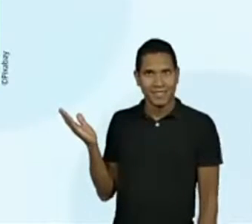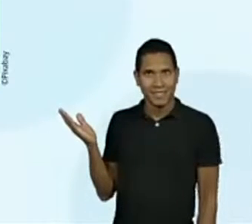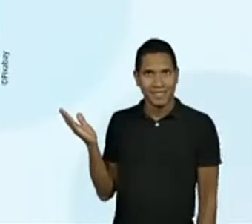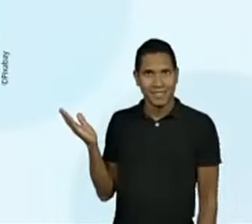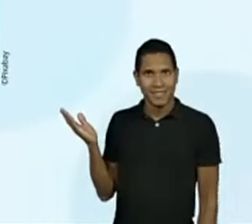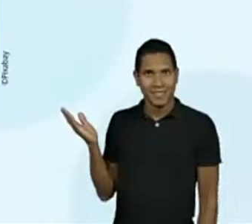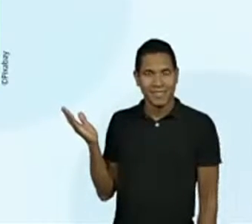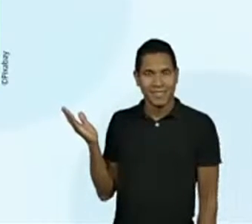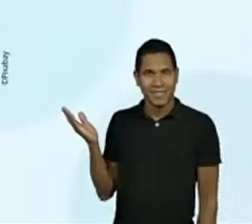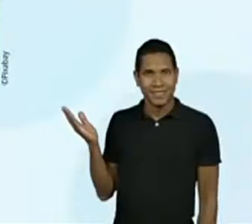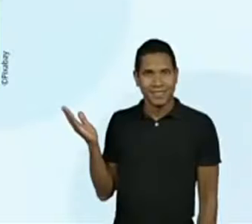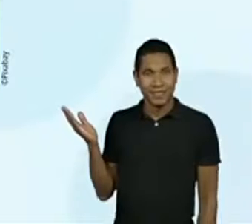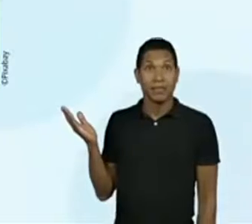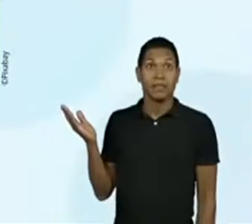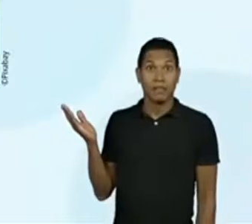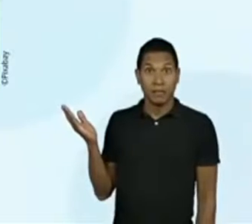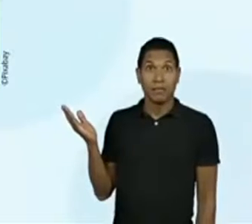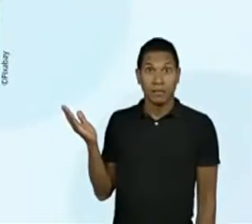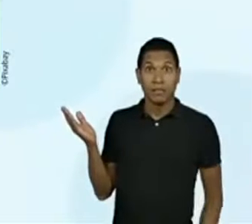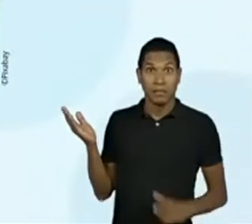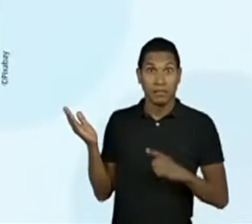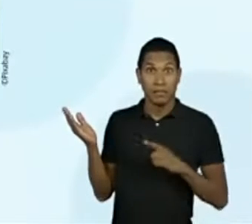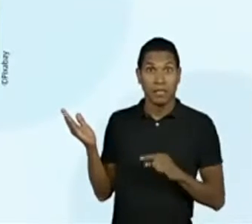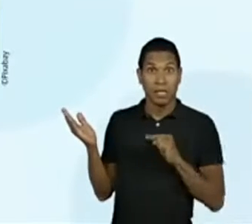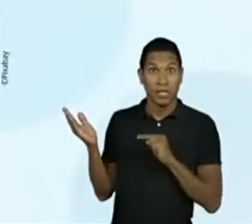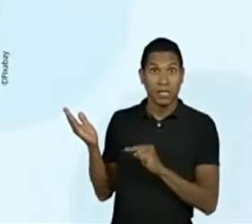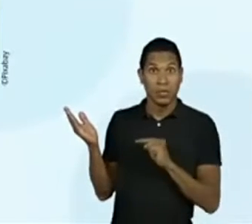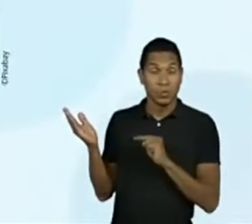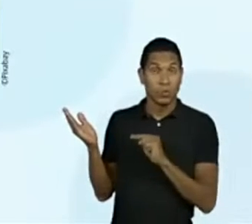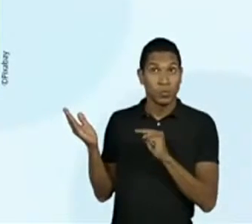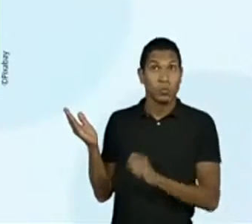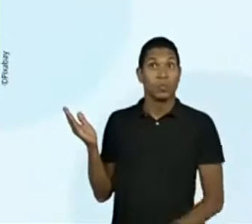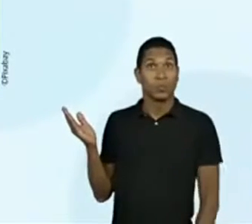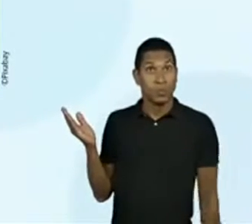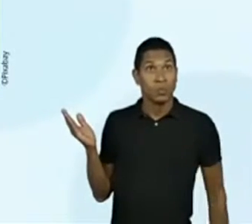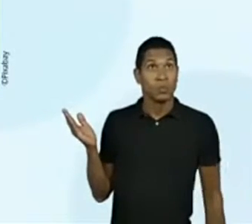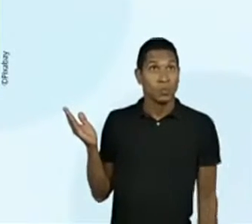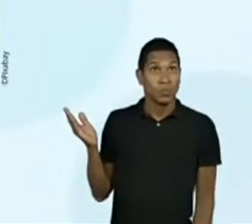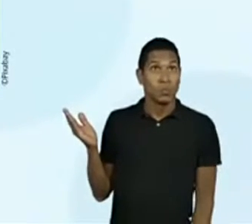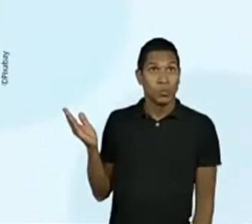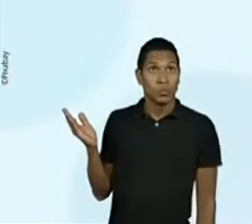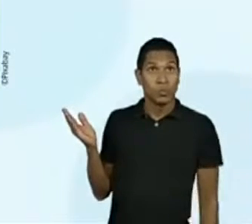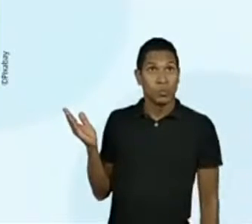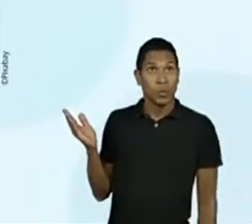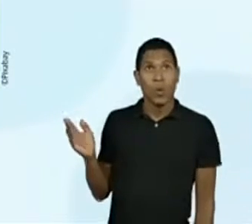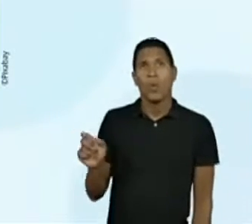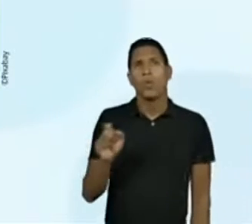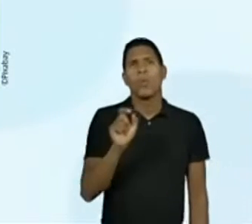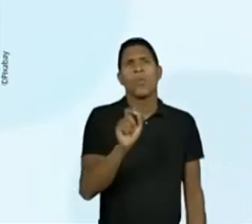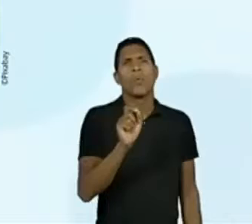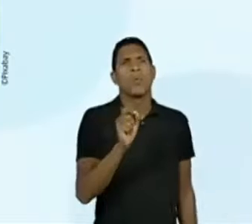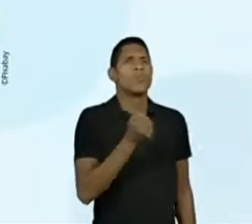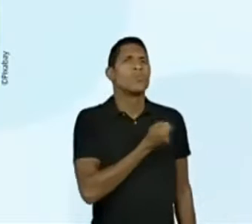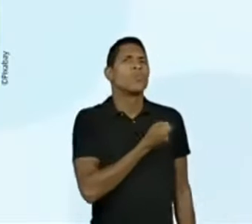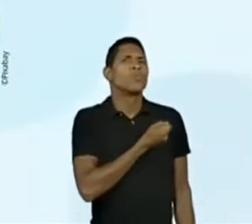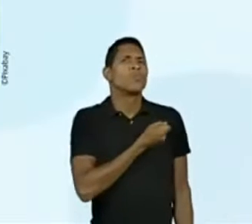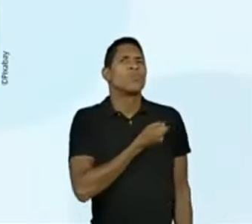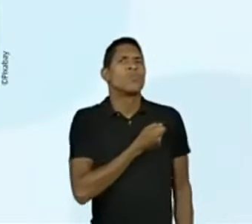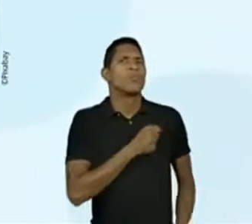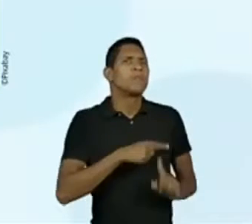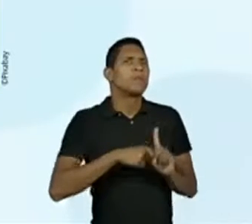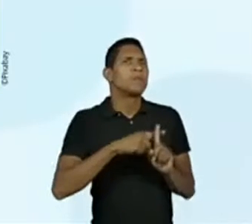O termômetro marcava essa temperatura aí. Que temperatura é essa?